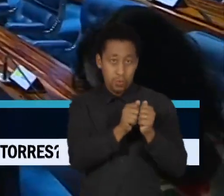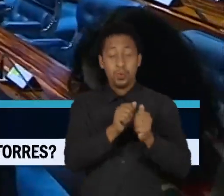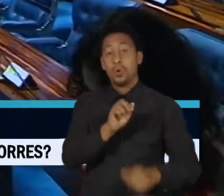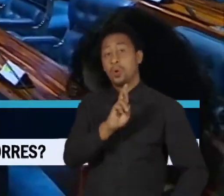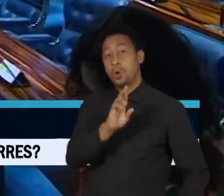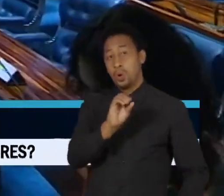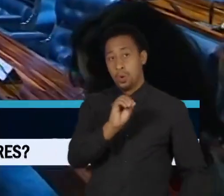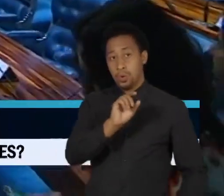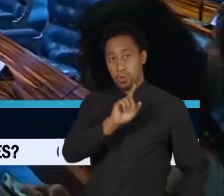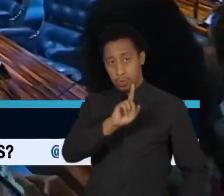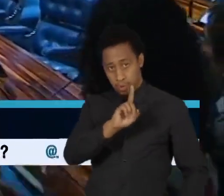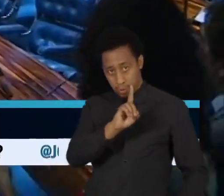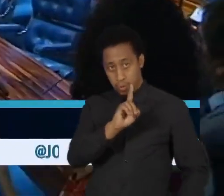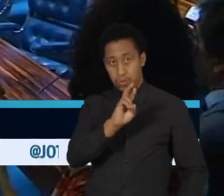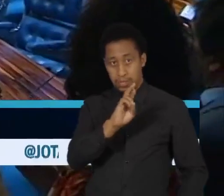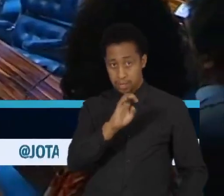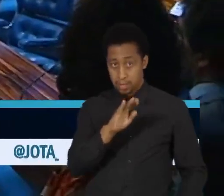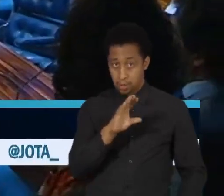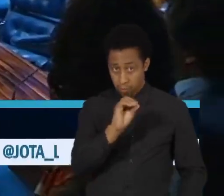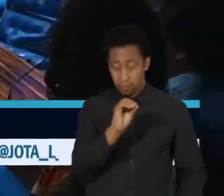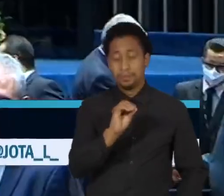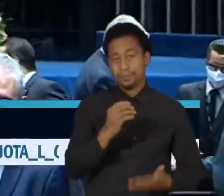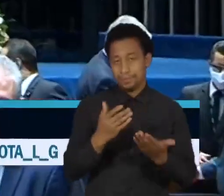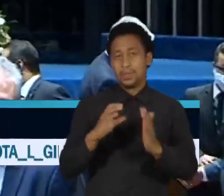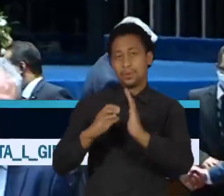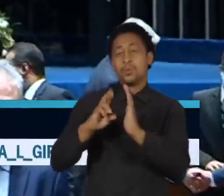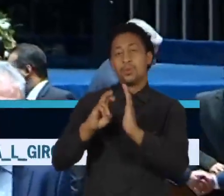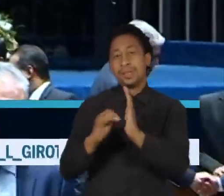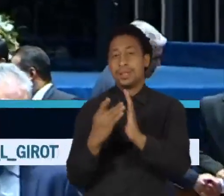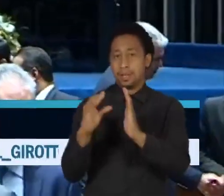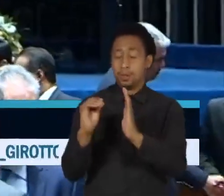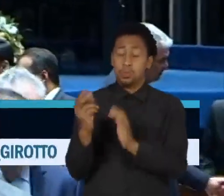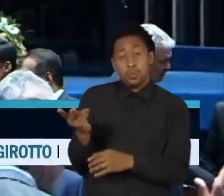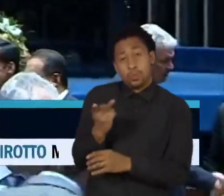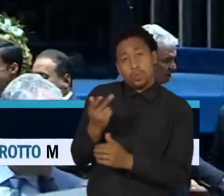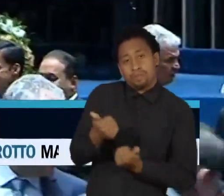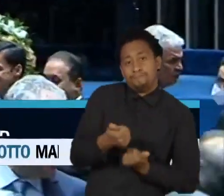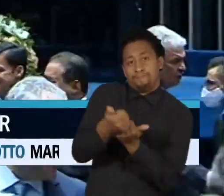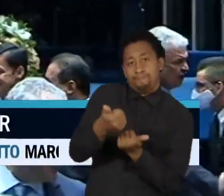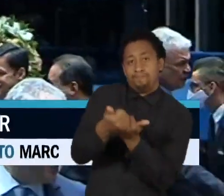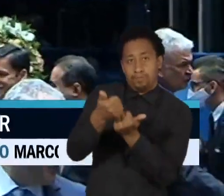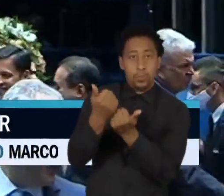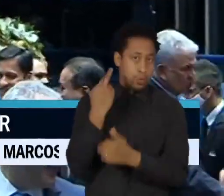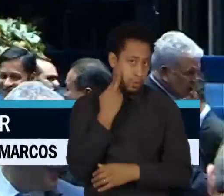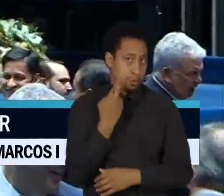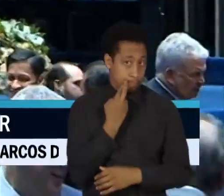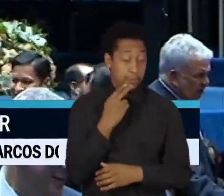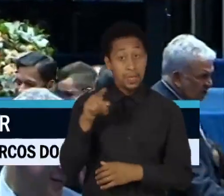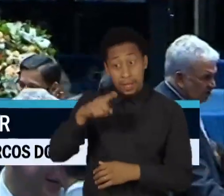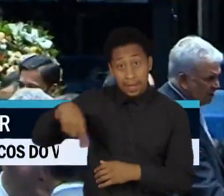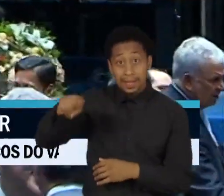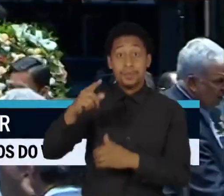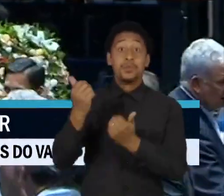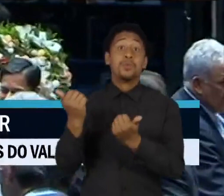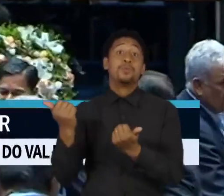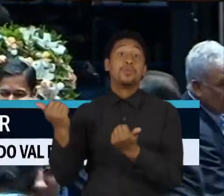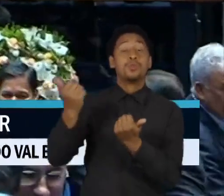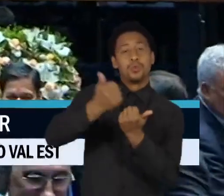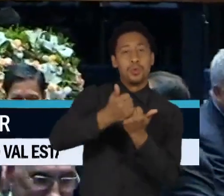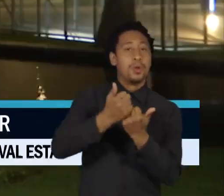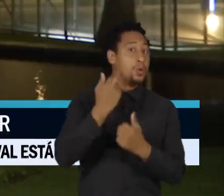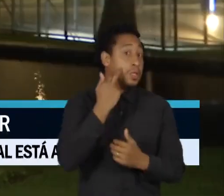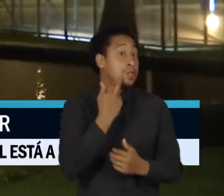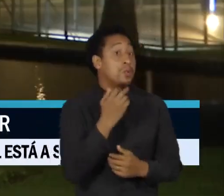ambos do grupo que ontem reelegeu Pacheco. São os vice-presidentes que substituirão o presidente da Casa em suas